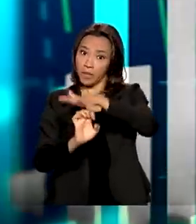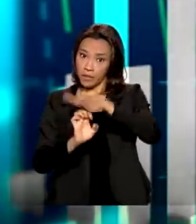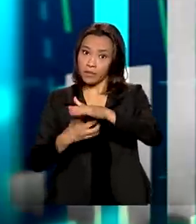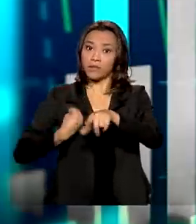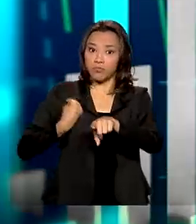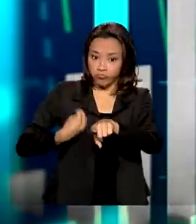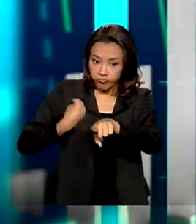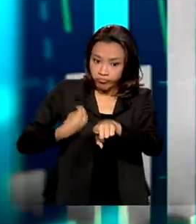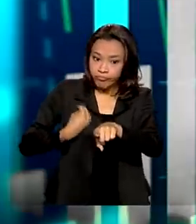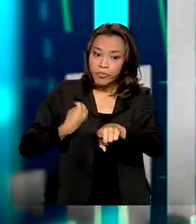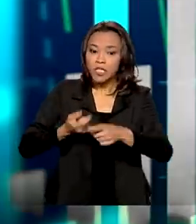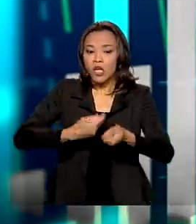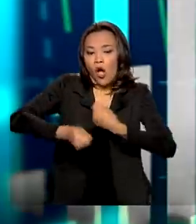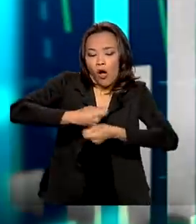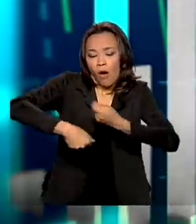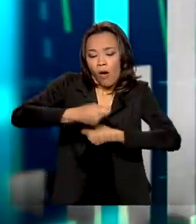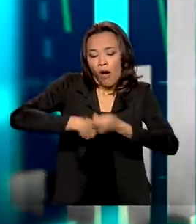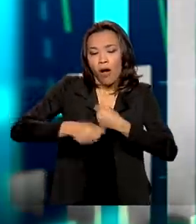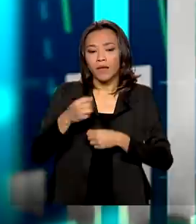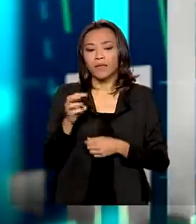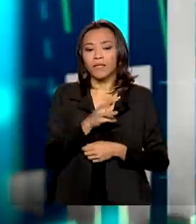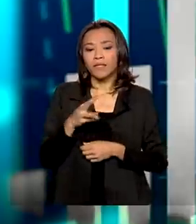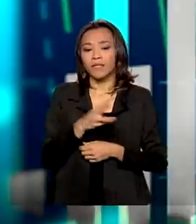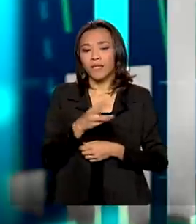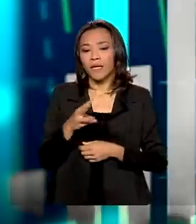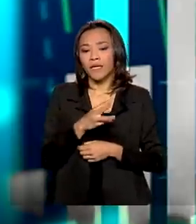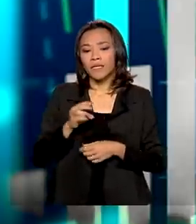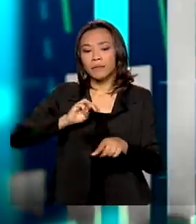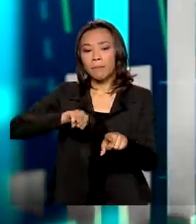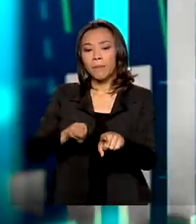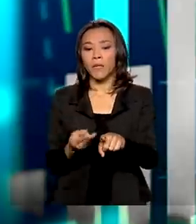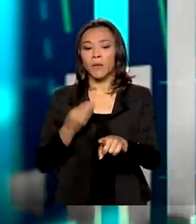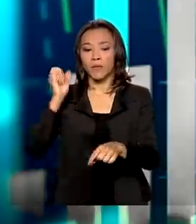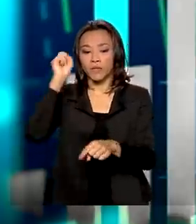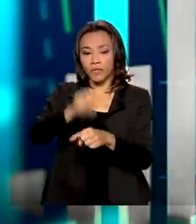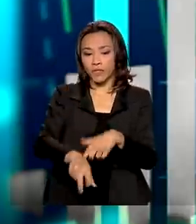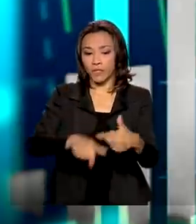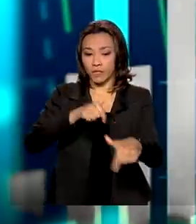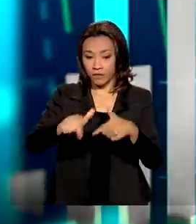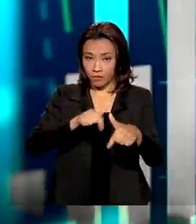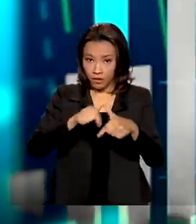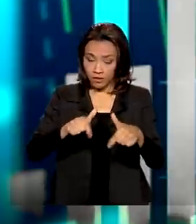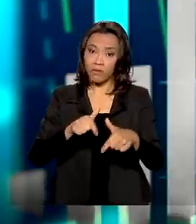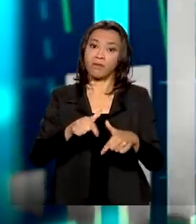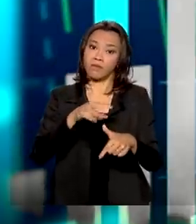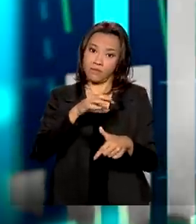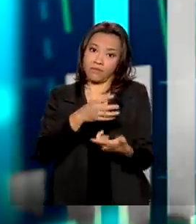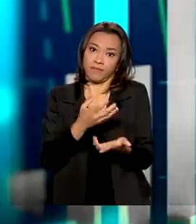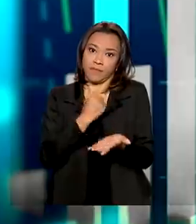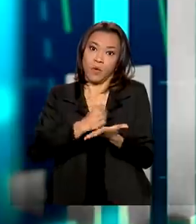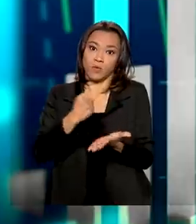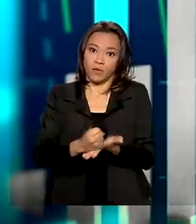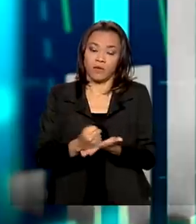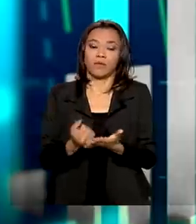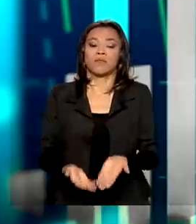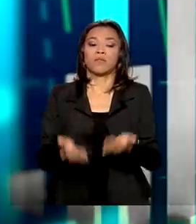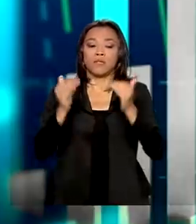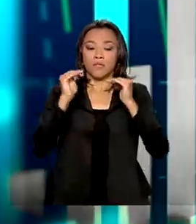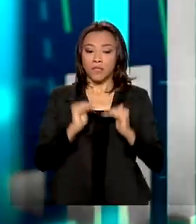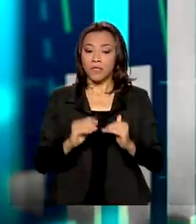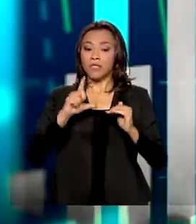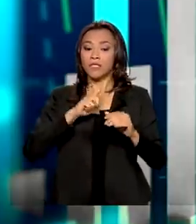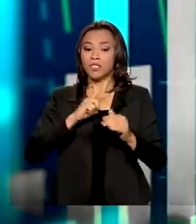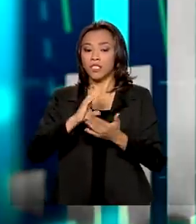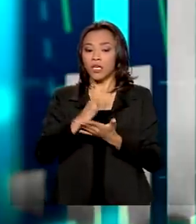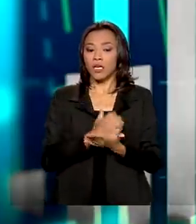geravam 33 milhões de empregos assalariados. E com isso, eles tinham uma renda